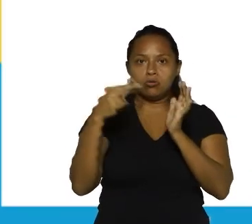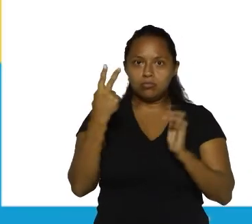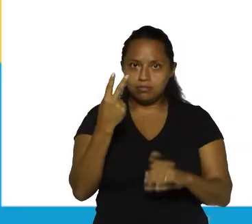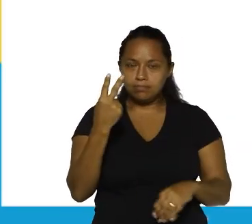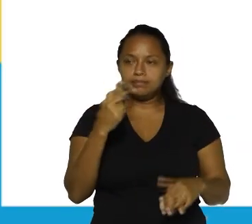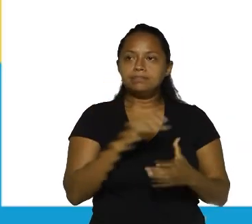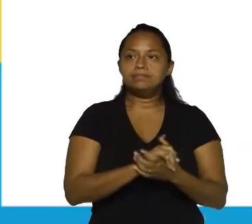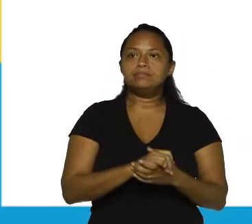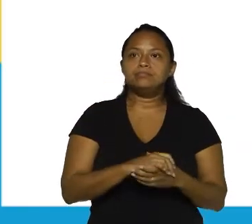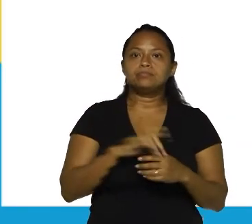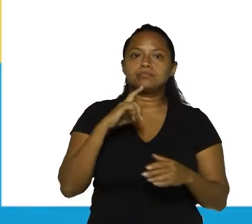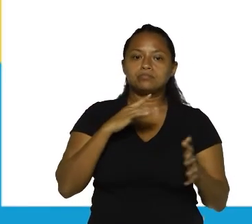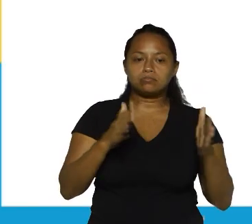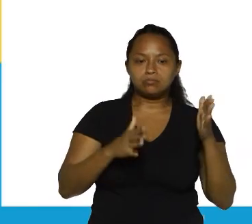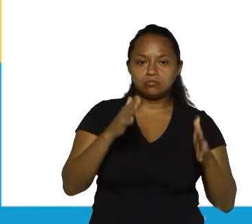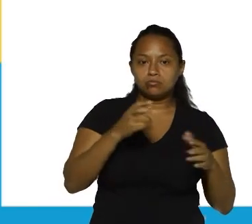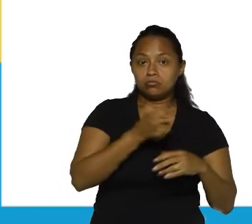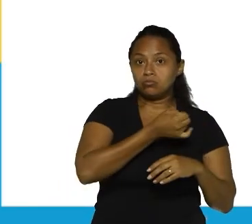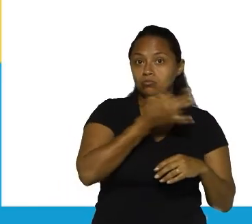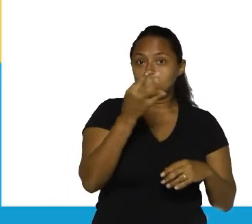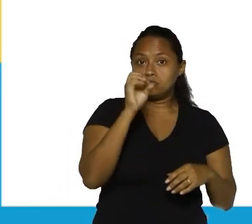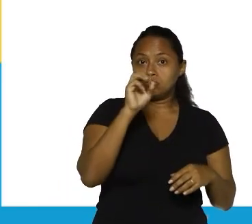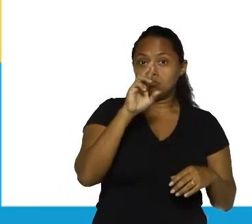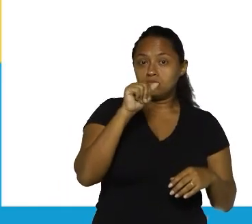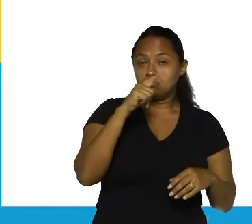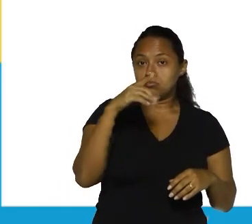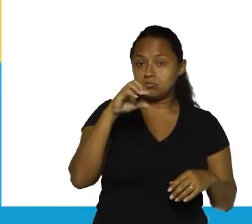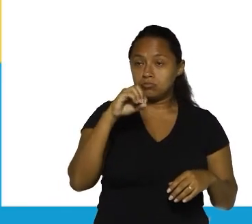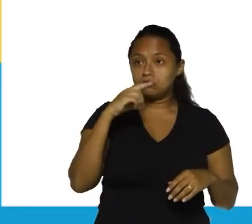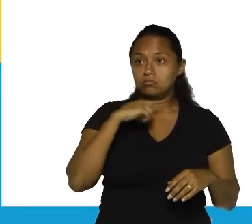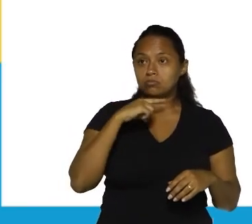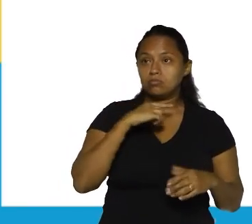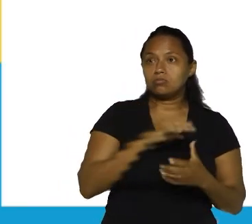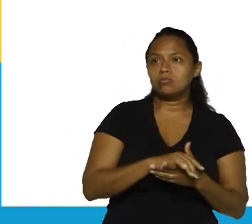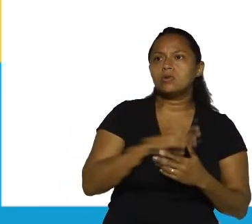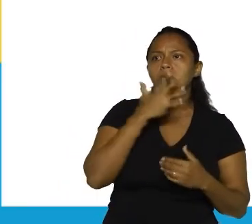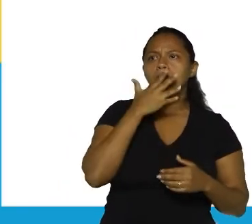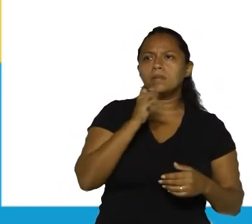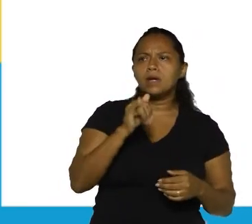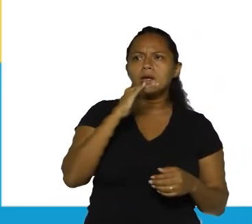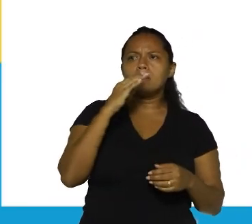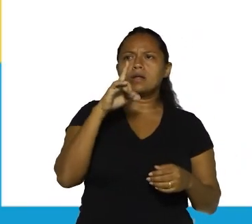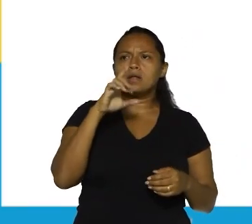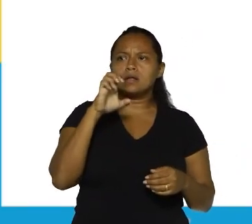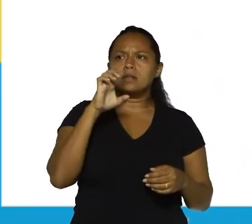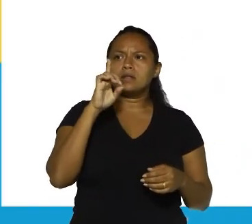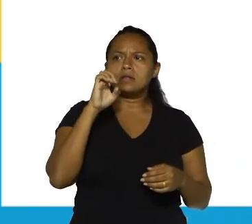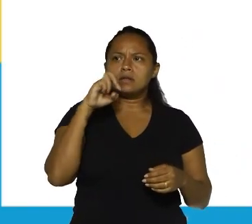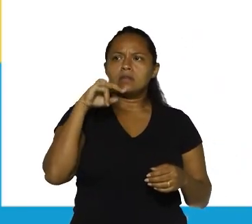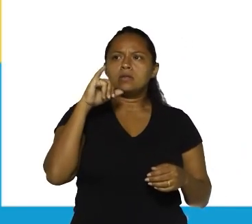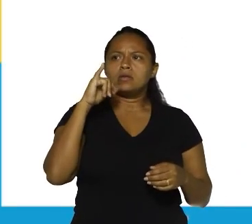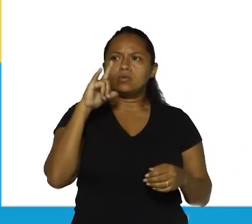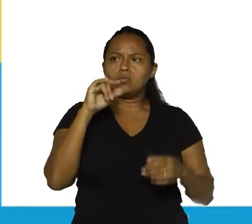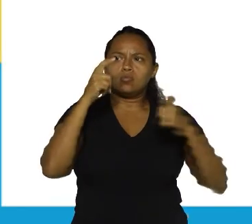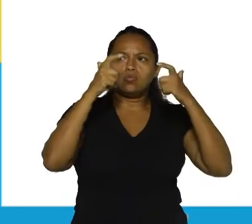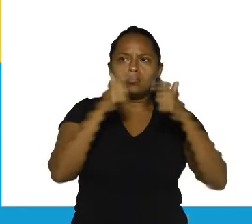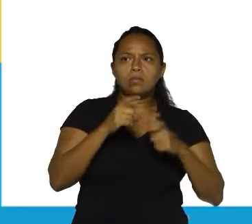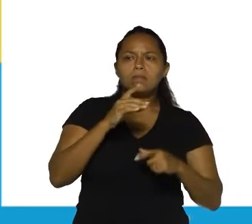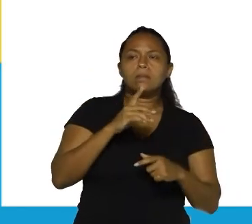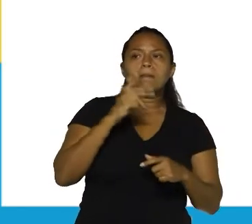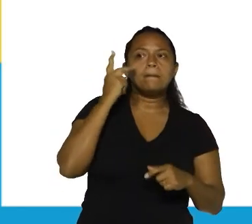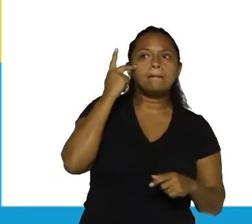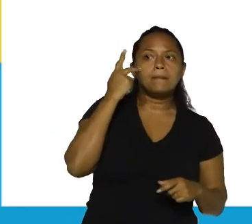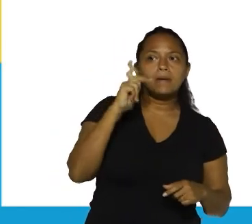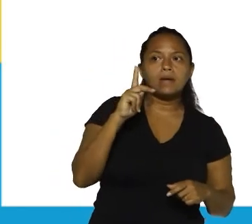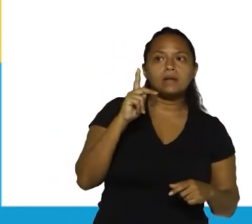O primeiro período é formado por quantas orações? Vejam só, nós temos aqui. O pai de Cleide Nilsson esteve no local para, ó,